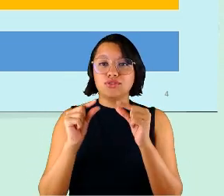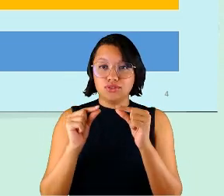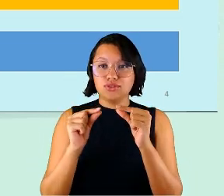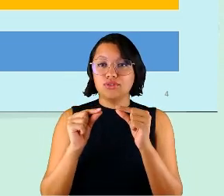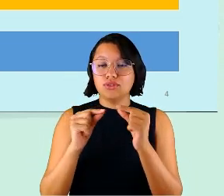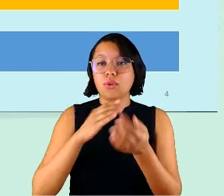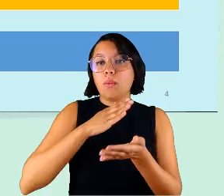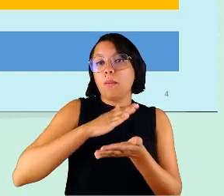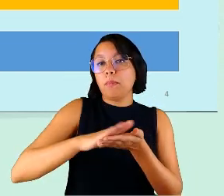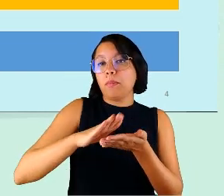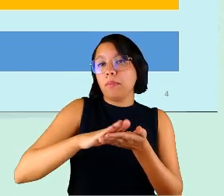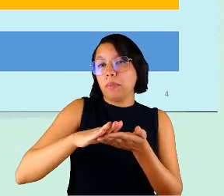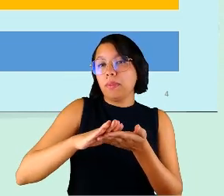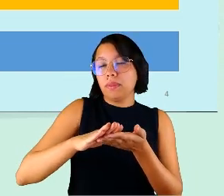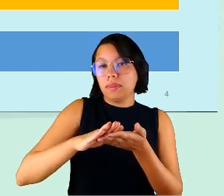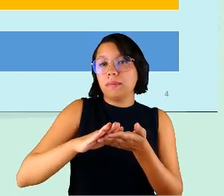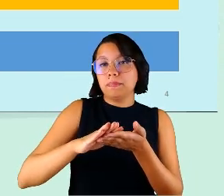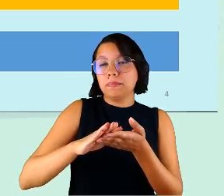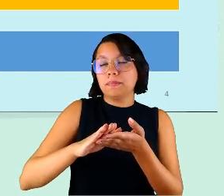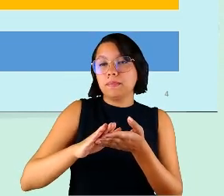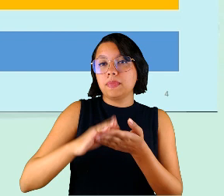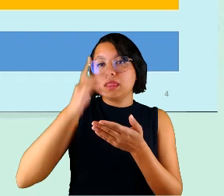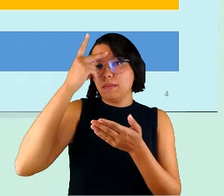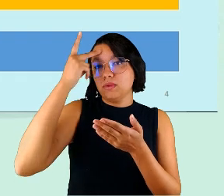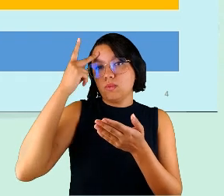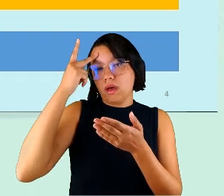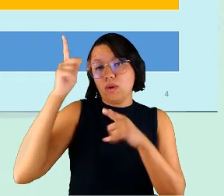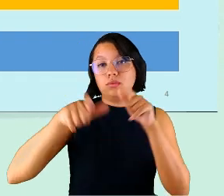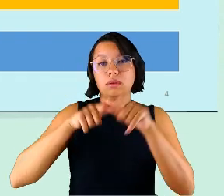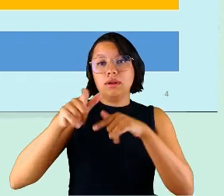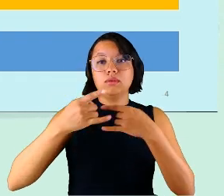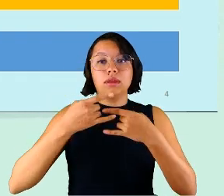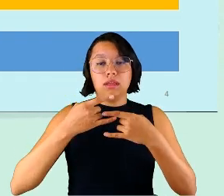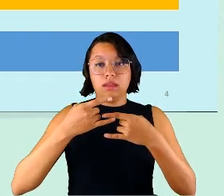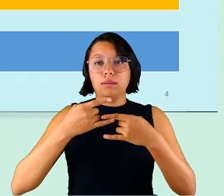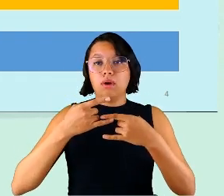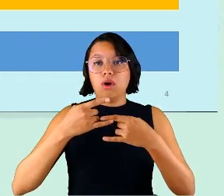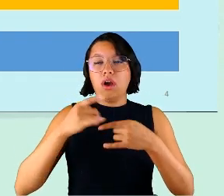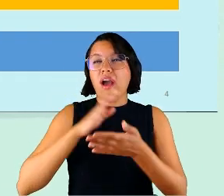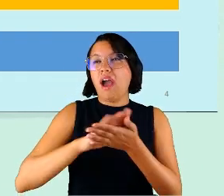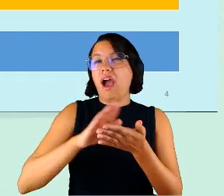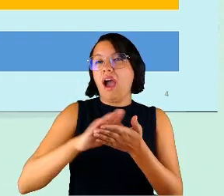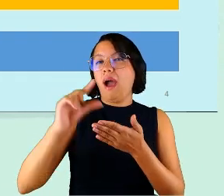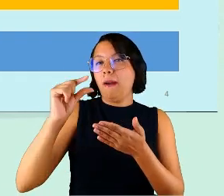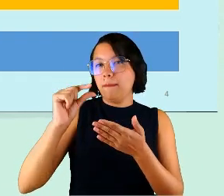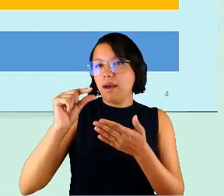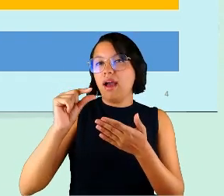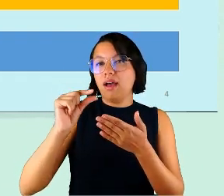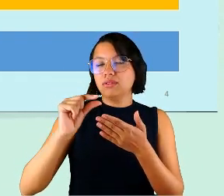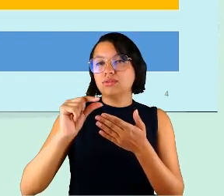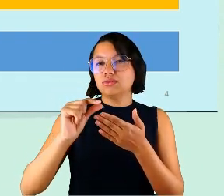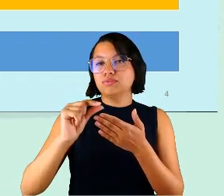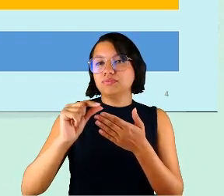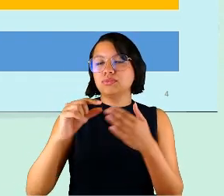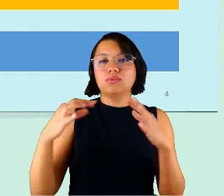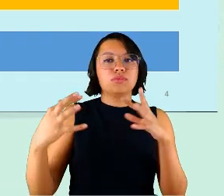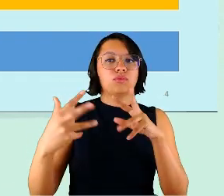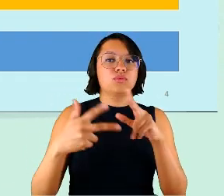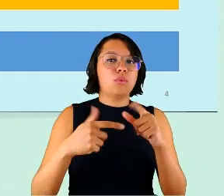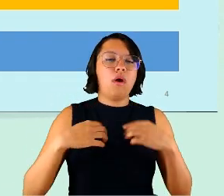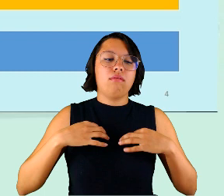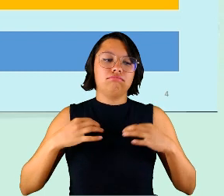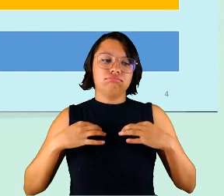pessoais, então, o trabalhador remoto ele gasta bastante menos com todas as, com a